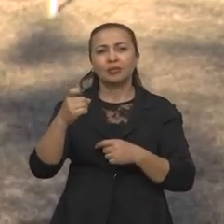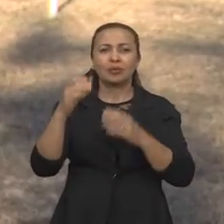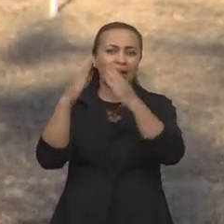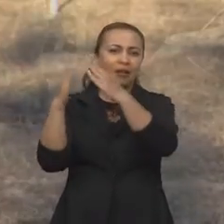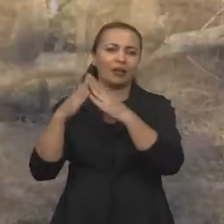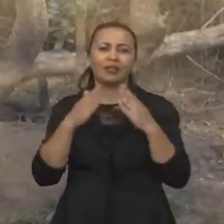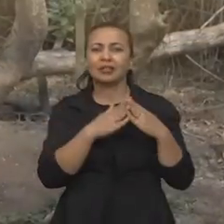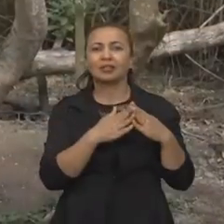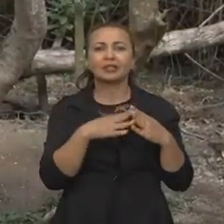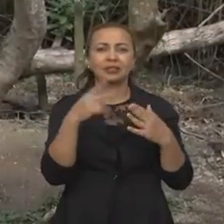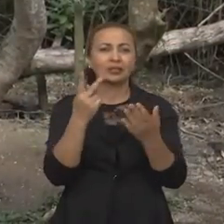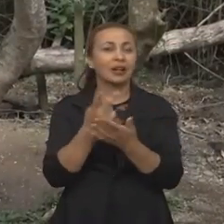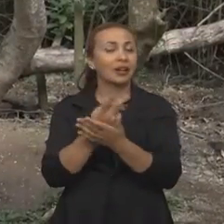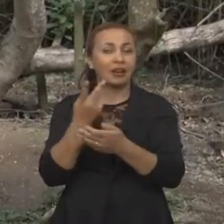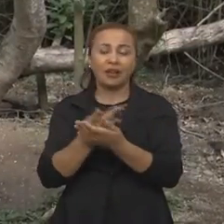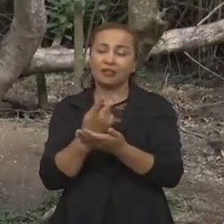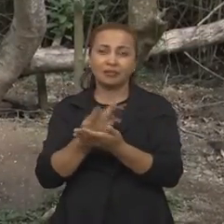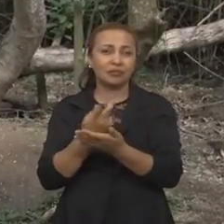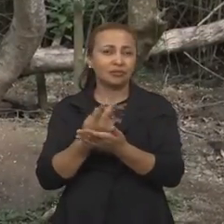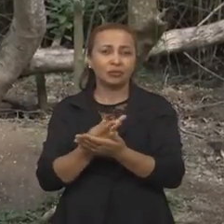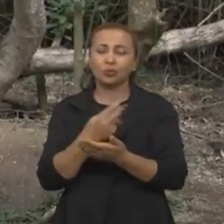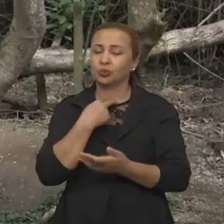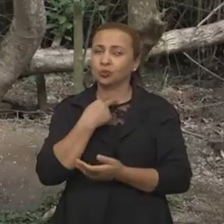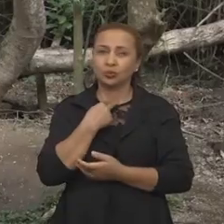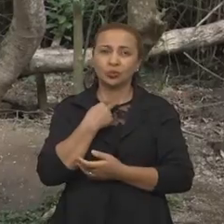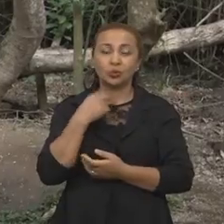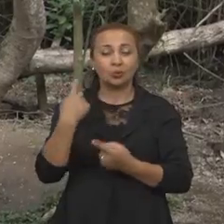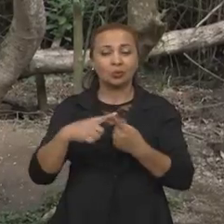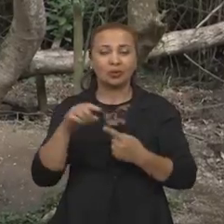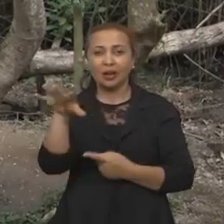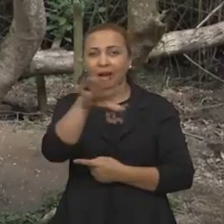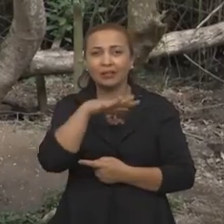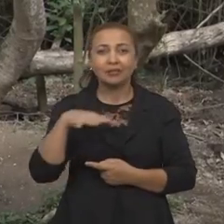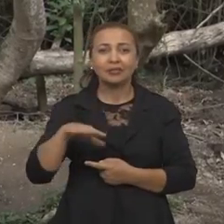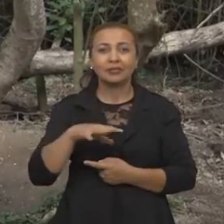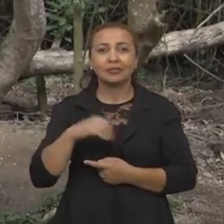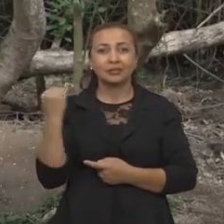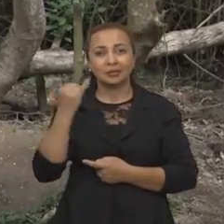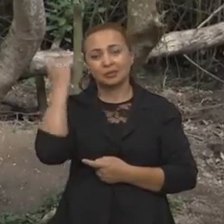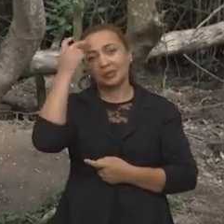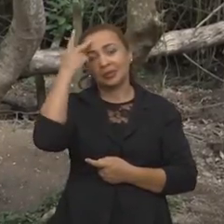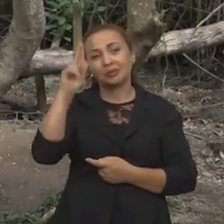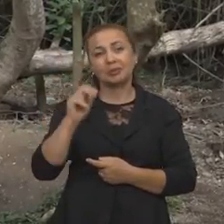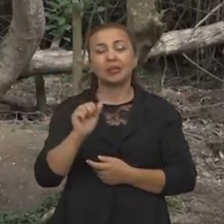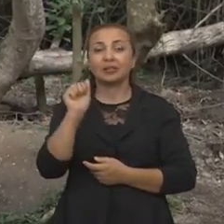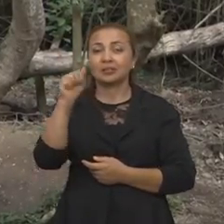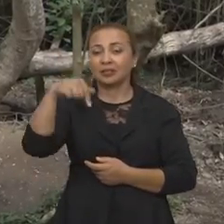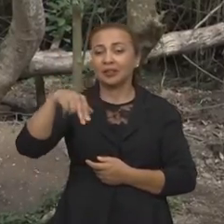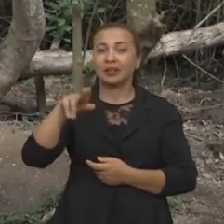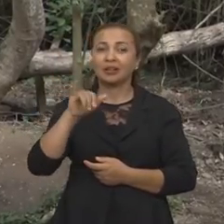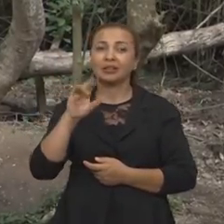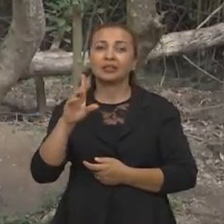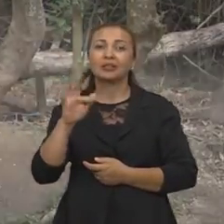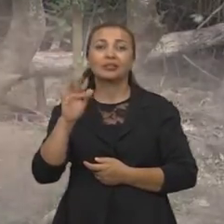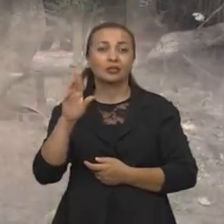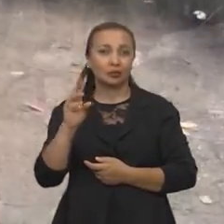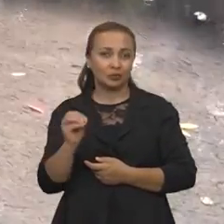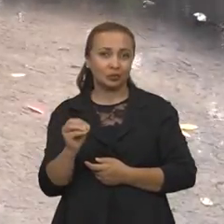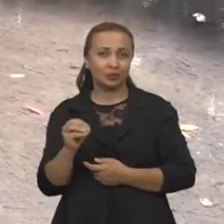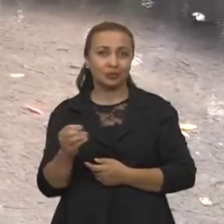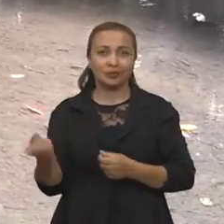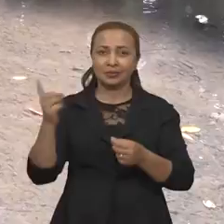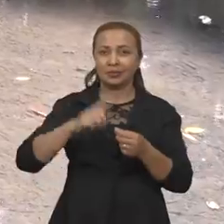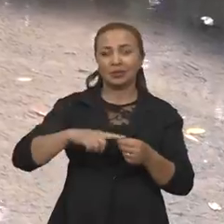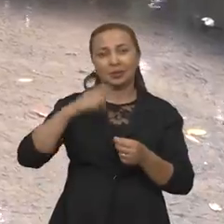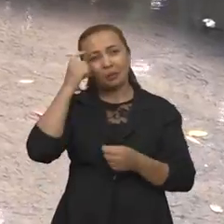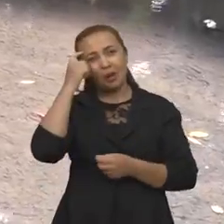urbana, seria área de preservação, porque são áreas que servem de armazenamento do próprio aquífero, né? Então a gente traz